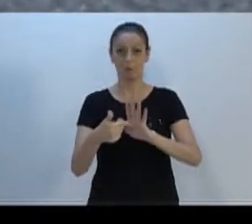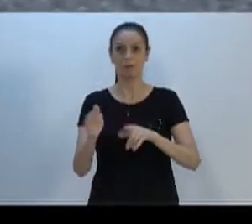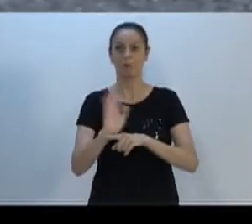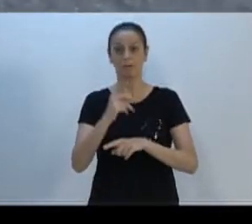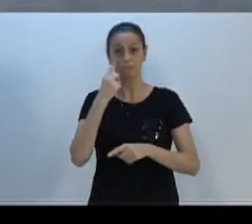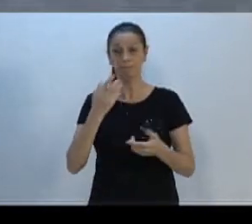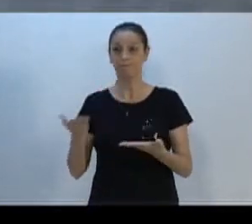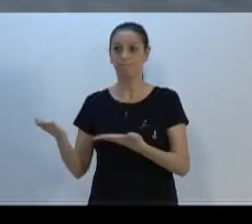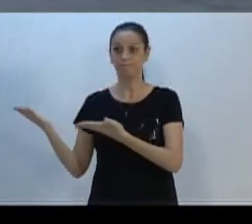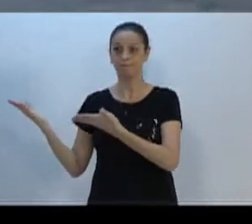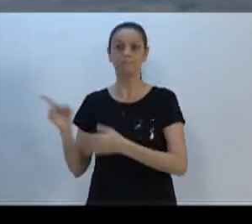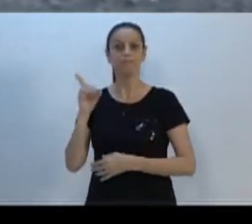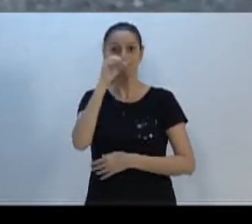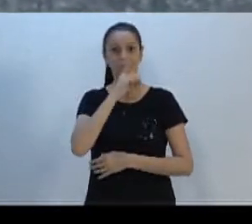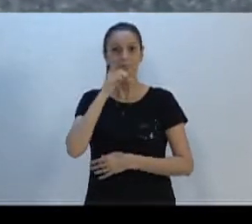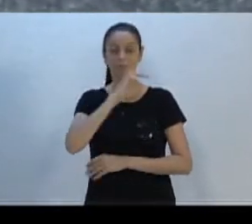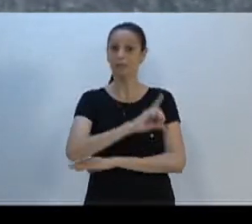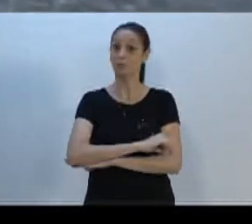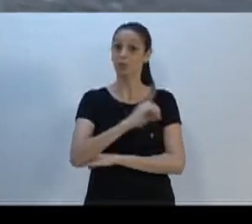Domingo, dia 2.